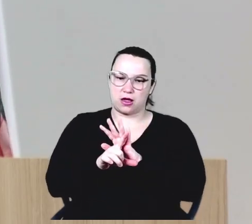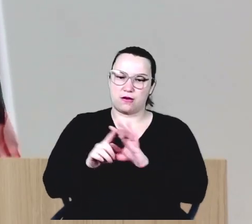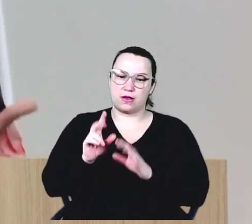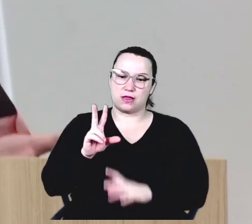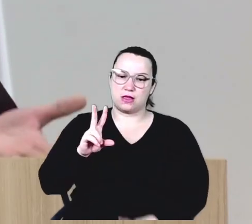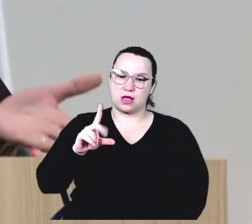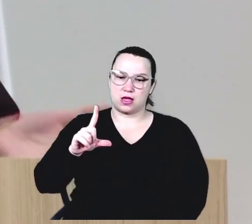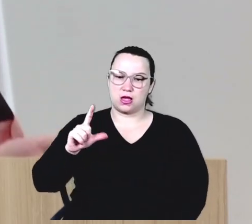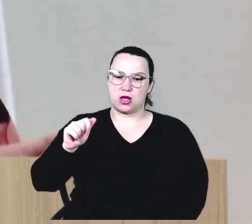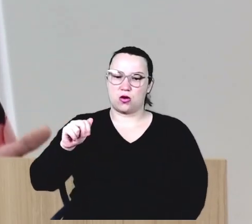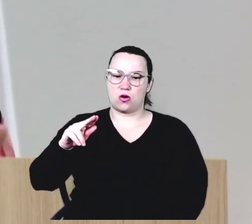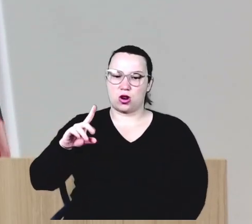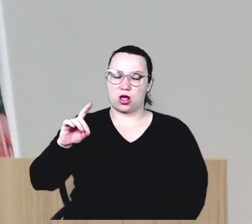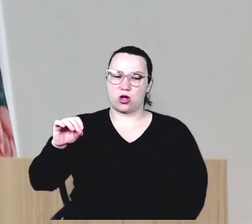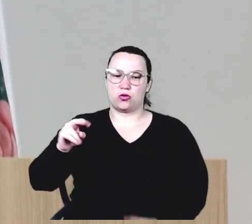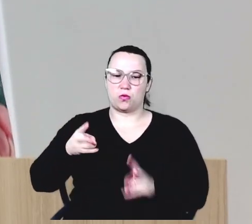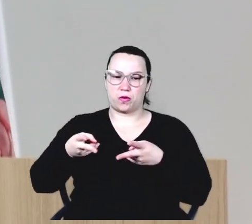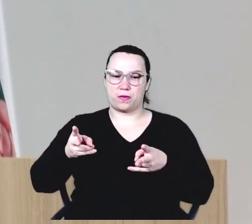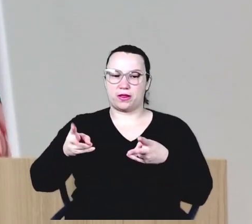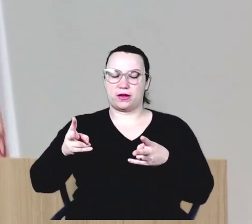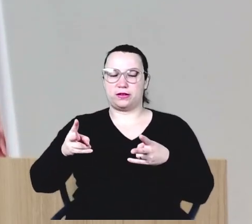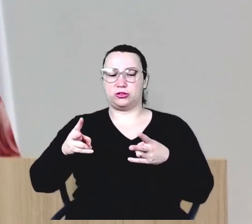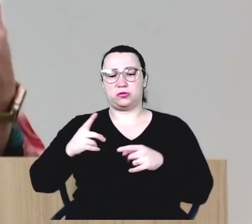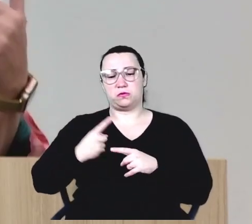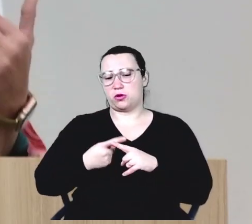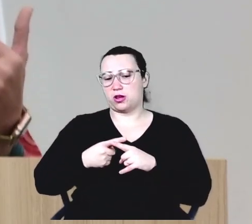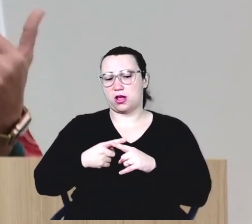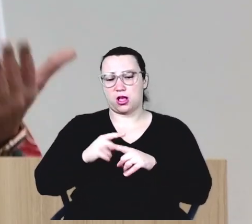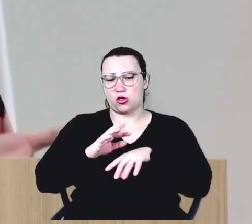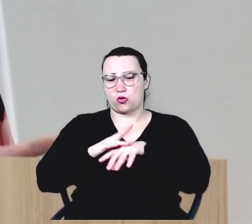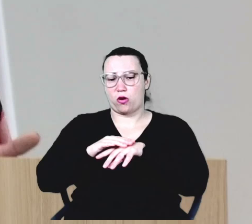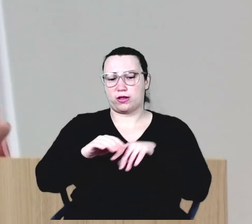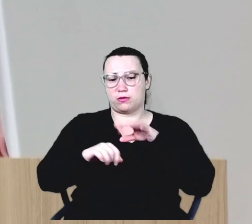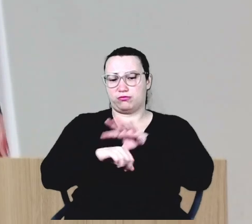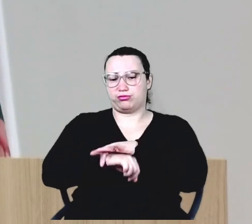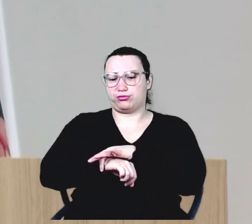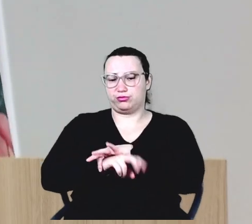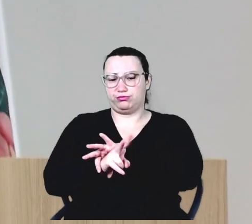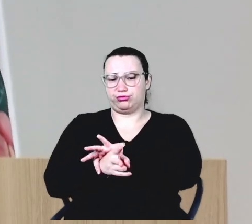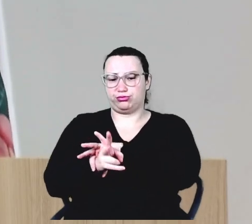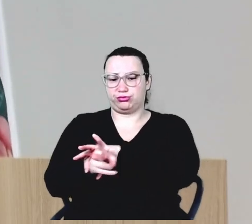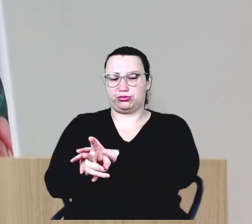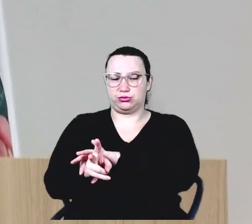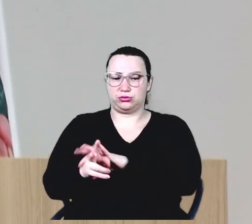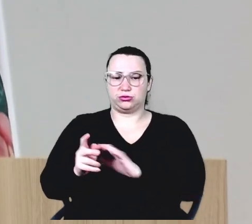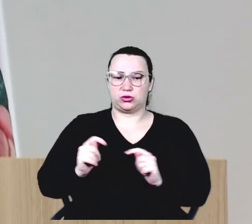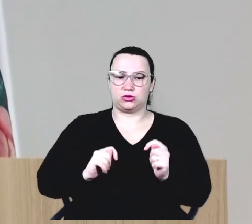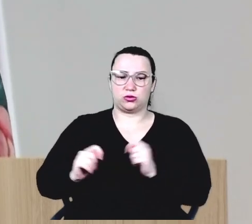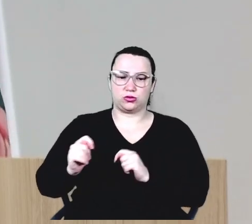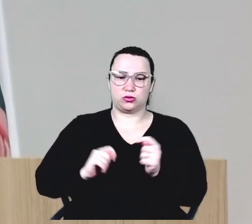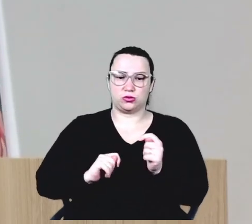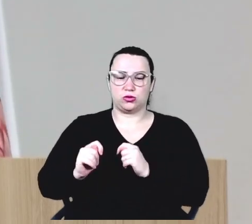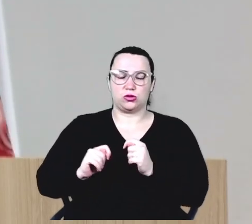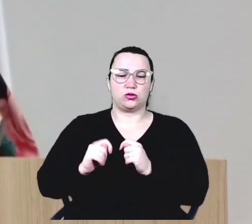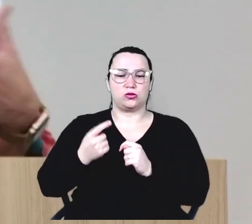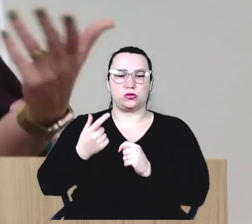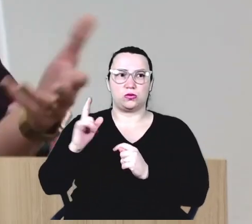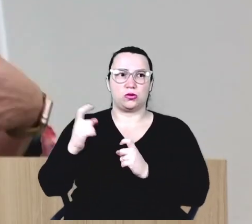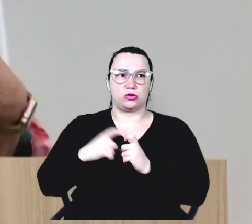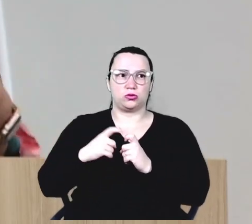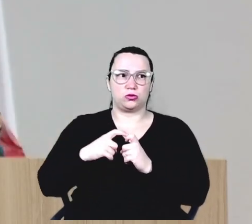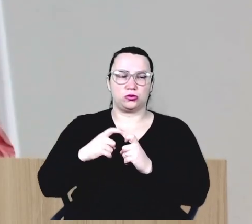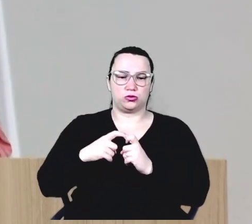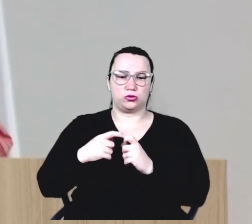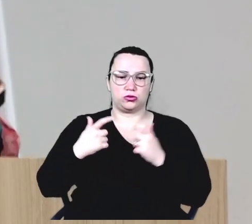Afinal de contas, a doença é permanente. E assim vai economizar que façam outras consultas. Então, no lugar dessas